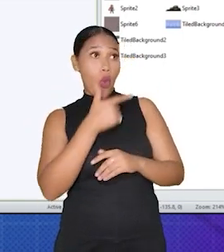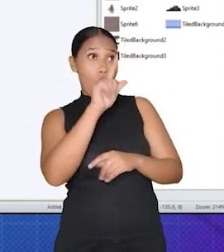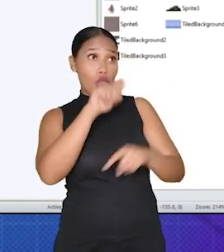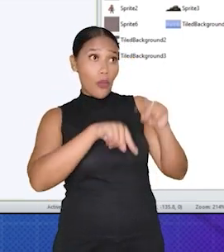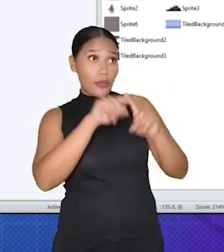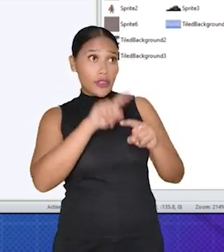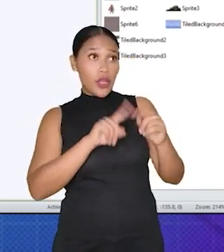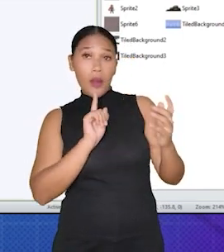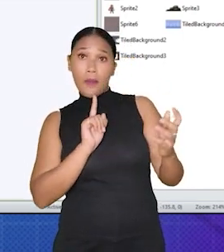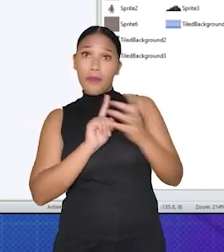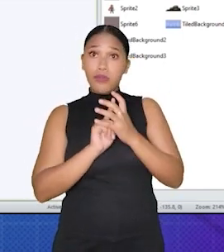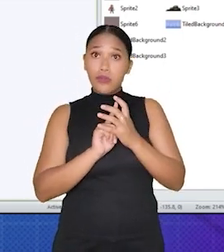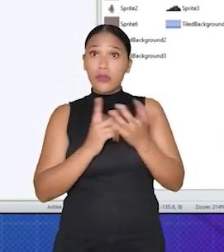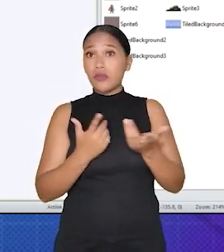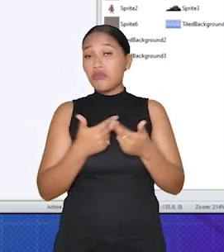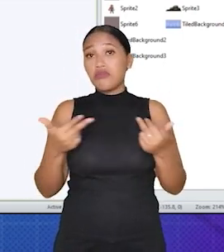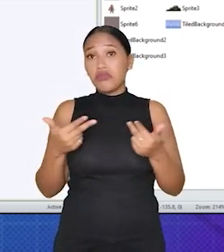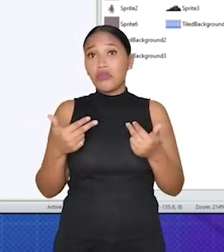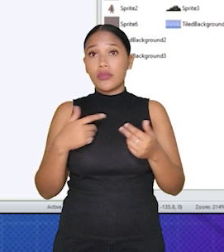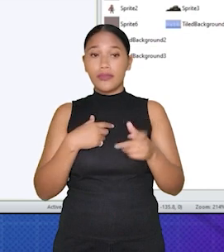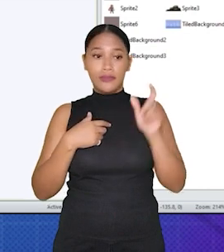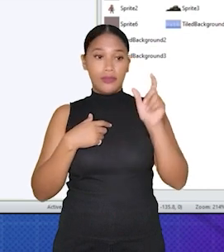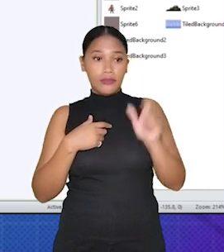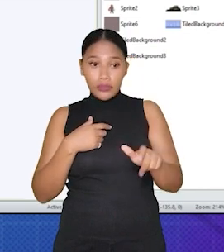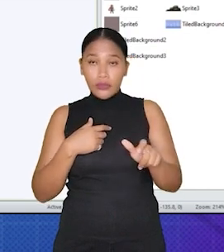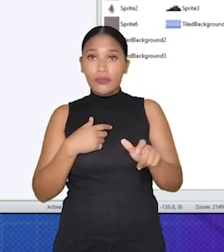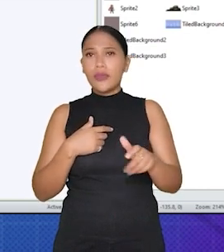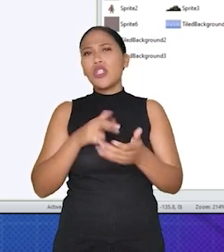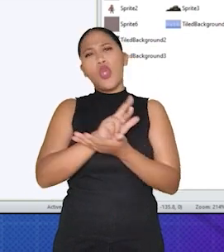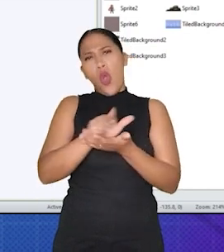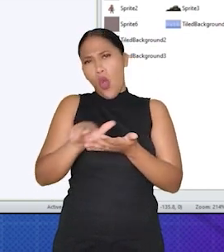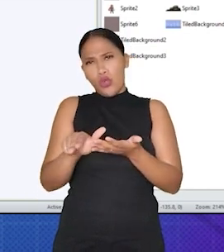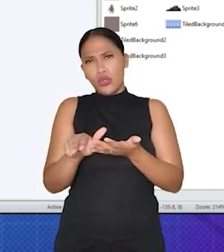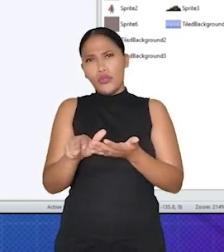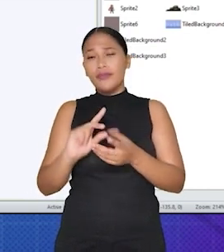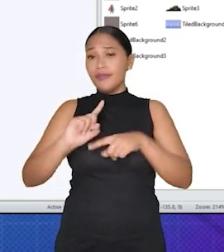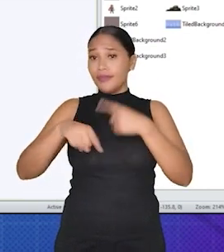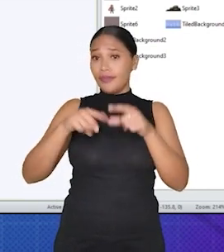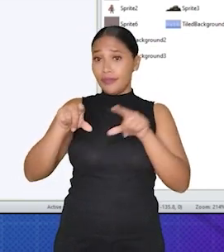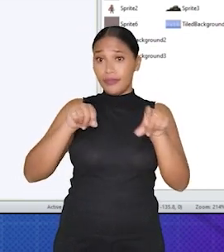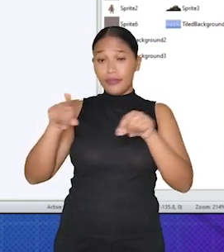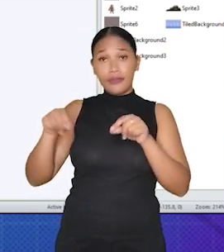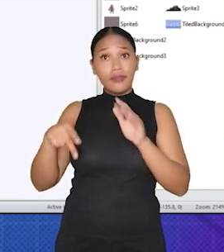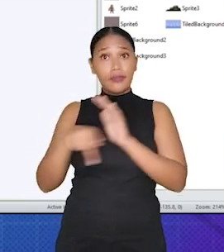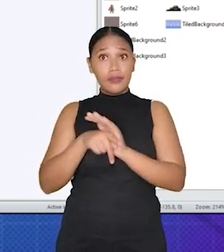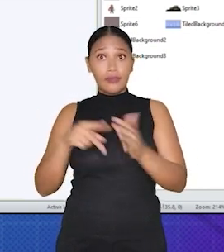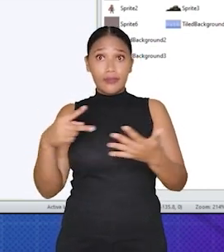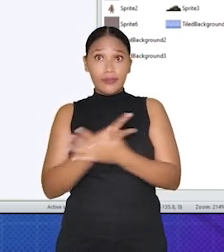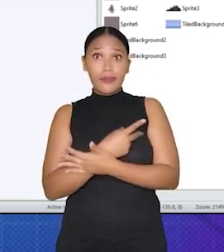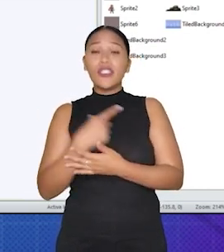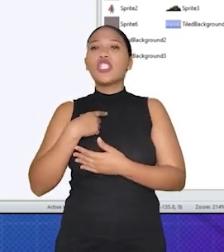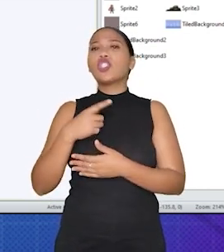outro objeto, ou On Key Pressed, na tecla pressionada, entre outros. Depois de selecionar o tipo de evento, escolha as